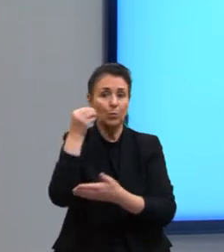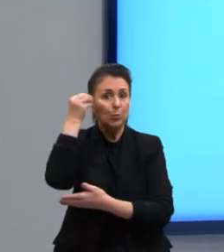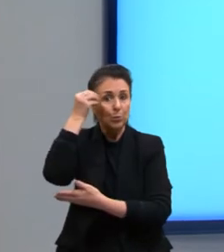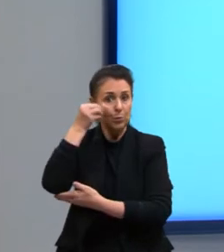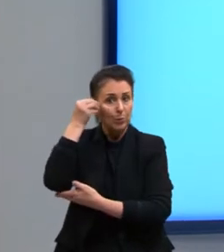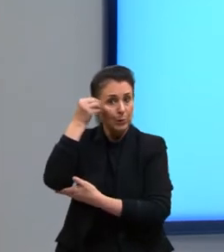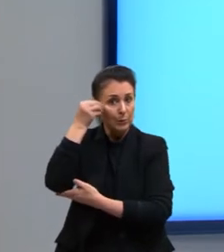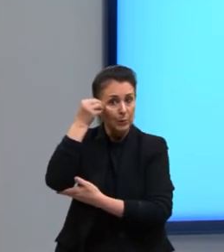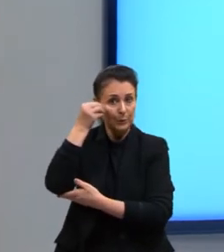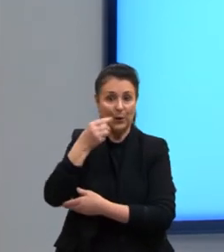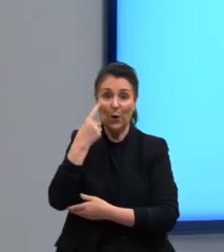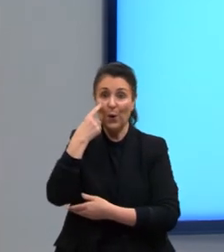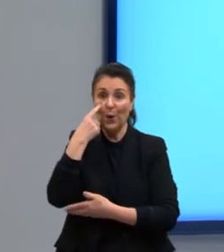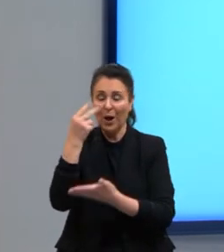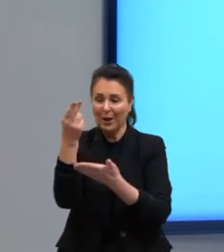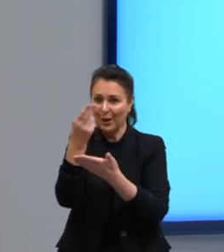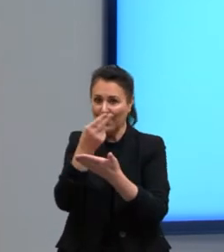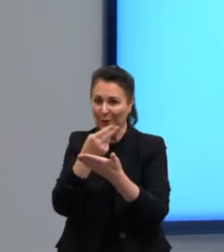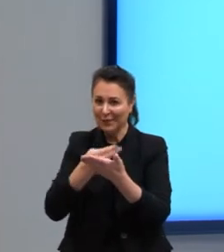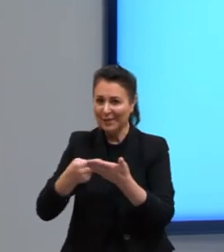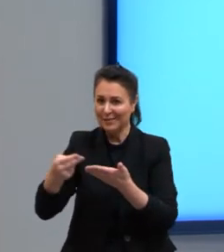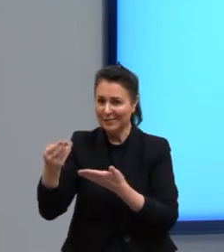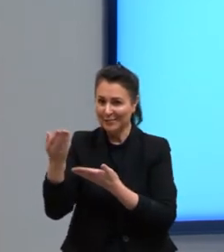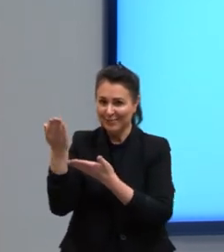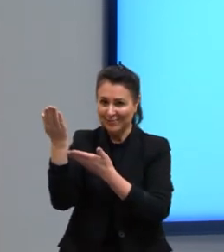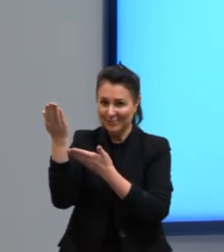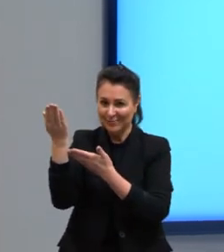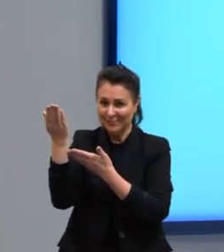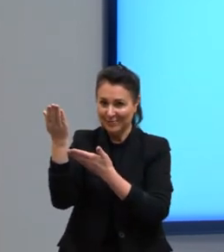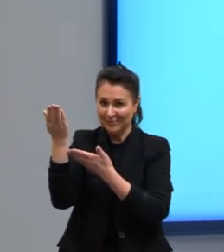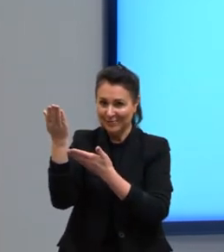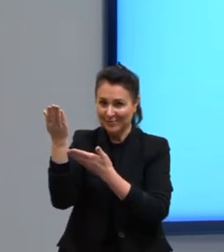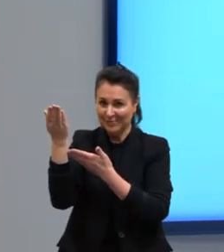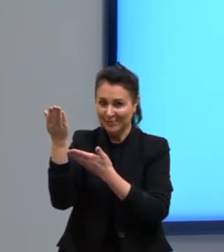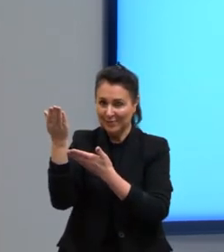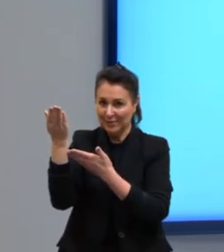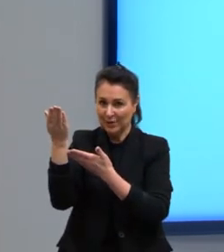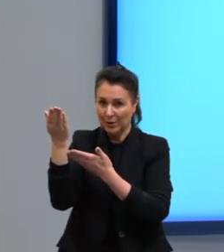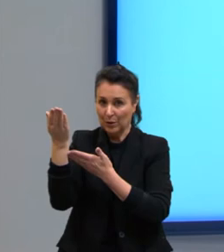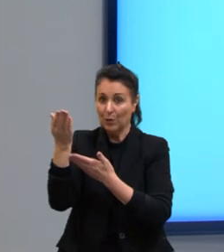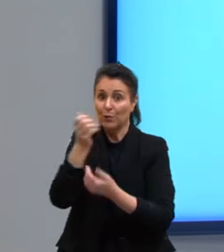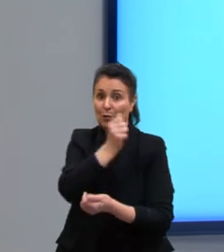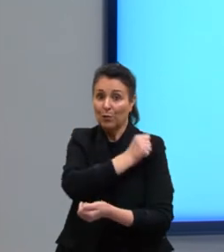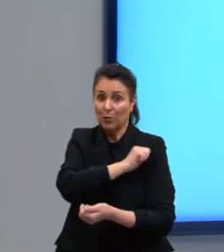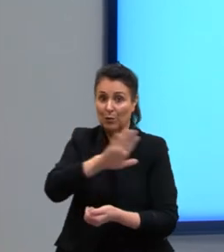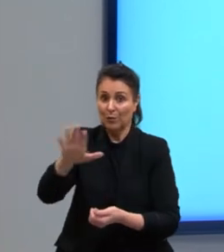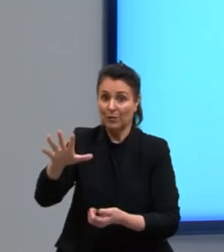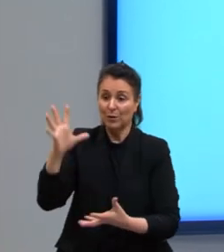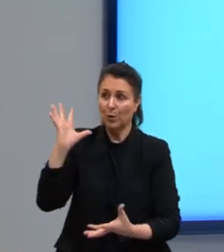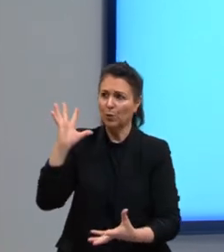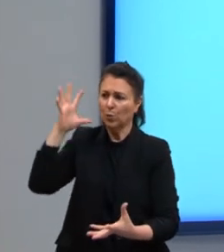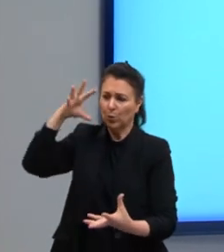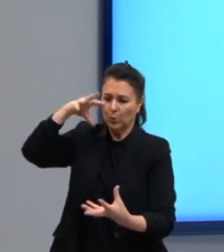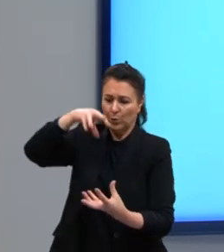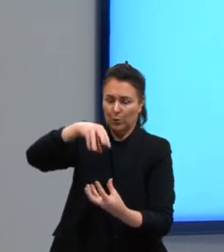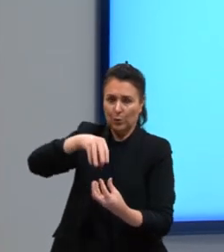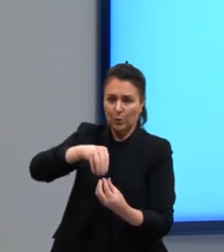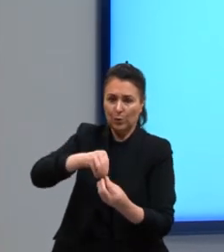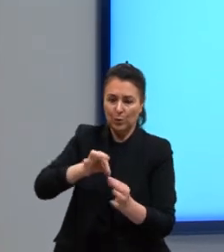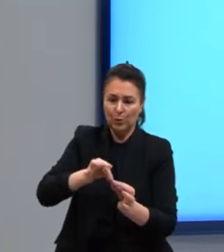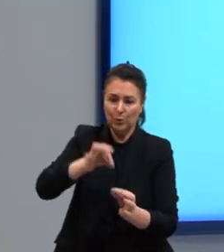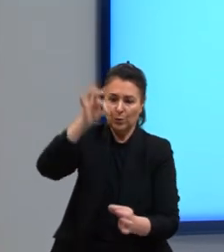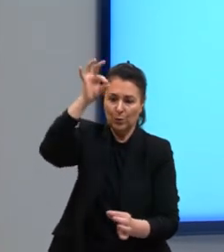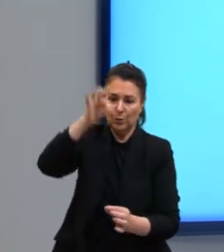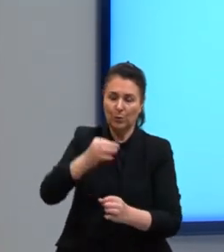Então, aqui está a esquematização do resultado. Então, aqui o microespectro, aqui o filamento de